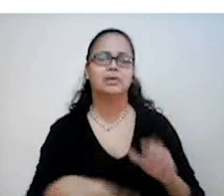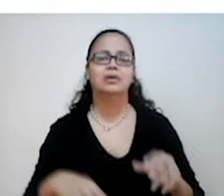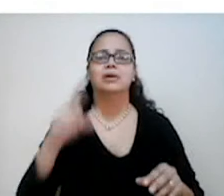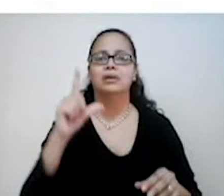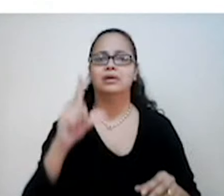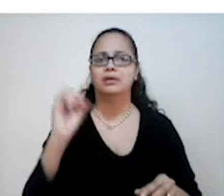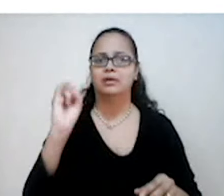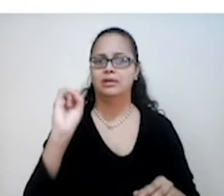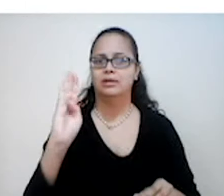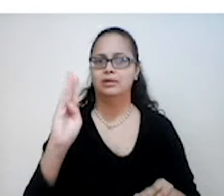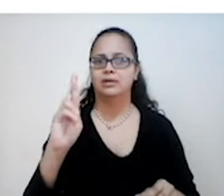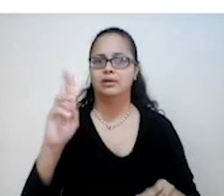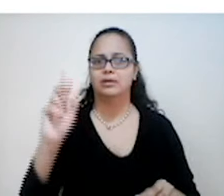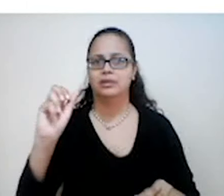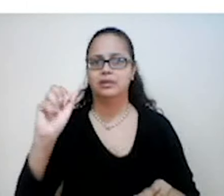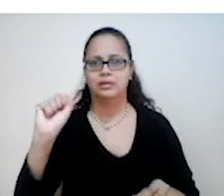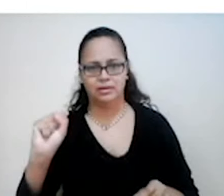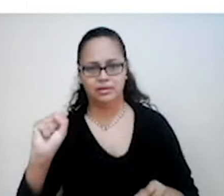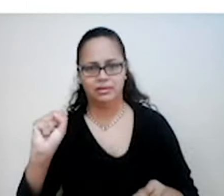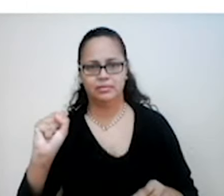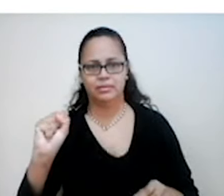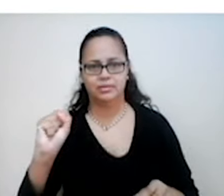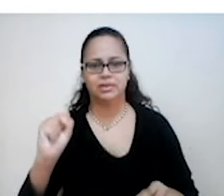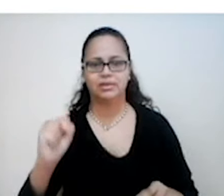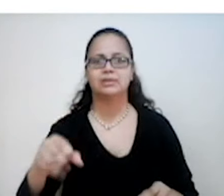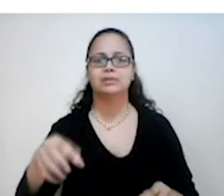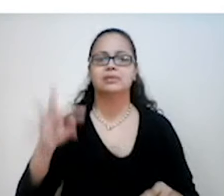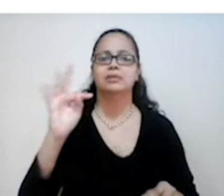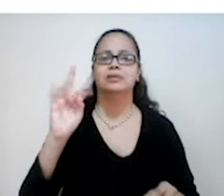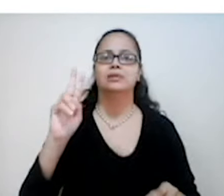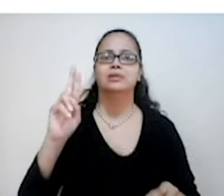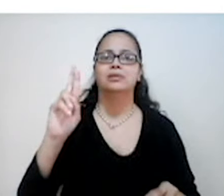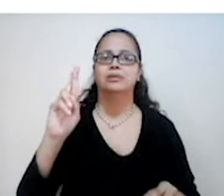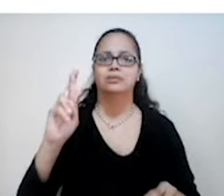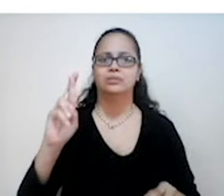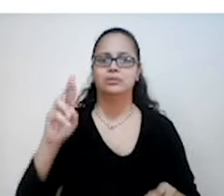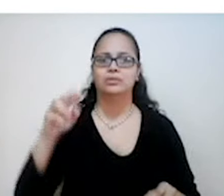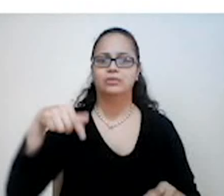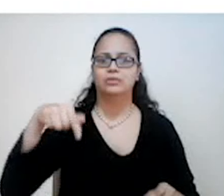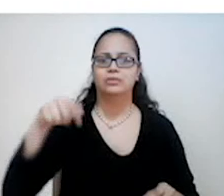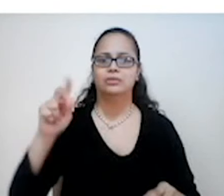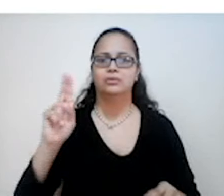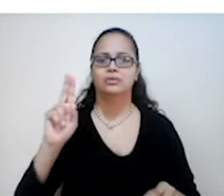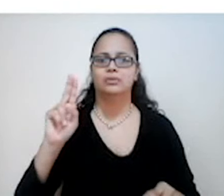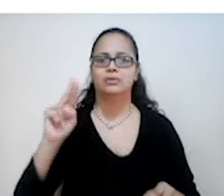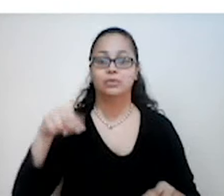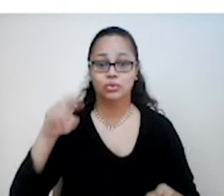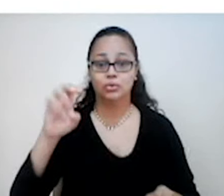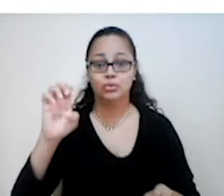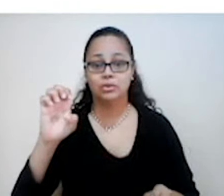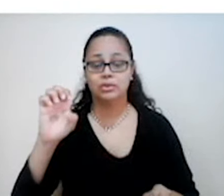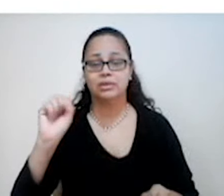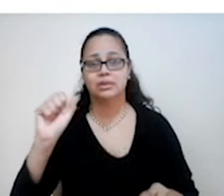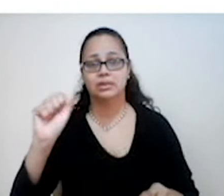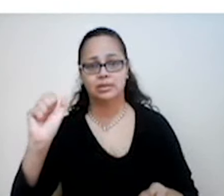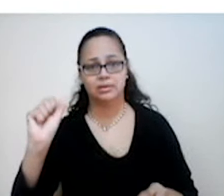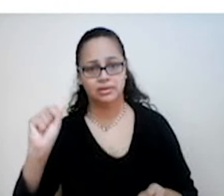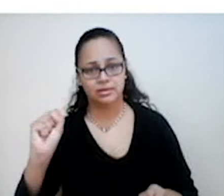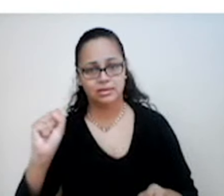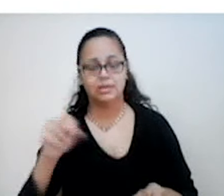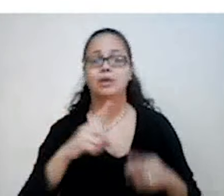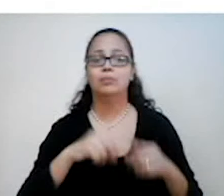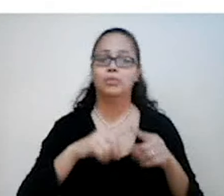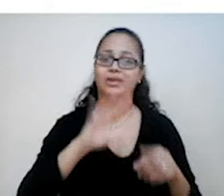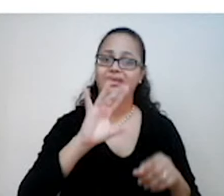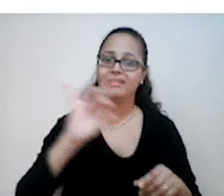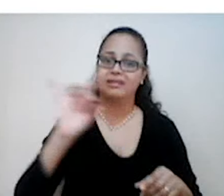Bom, pessoal, isso nós vimos também nas aulas anteriores. Porque cada região da Europa tinha sua própria moeda.